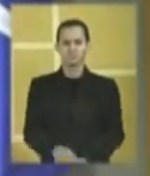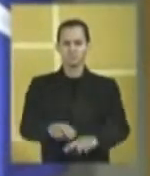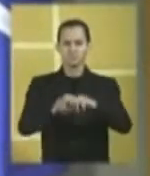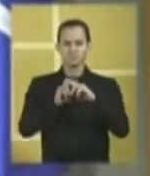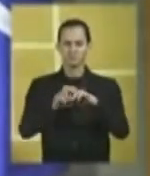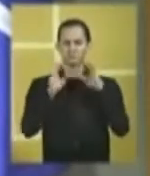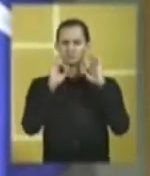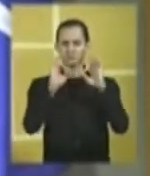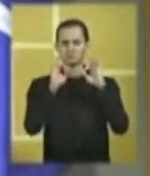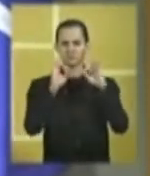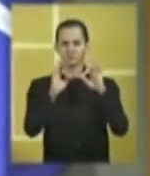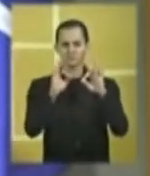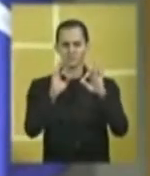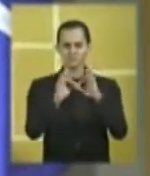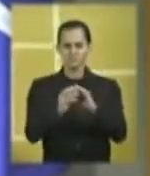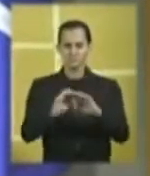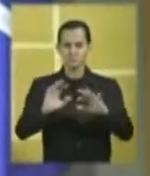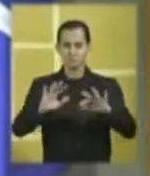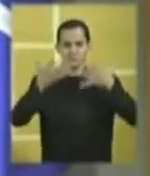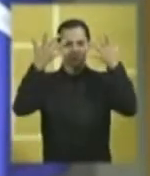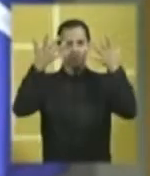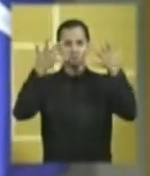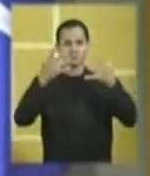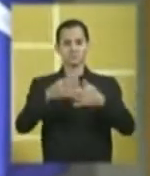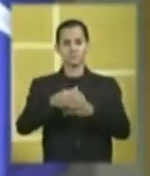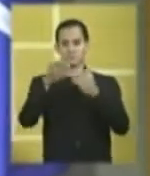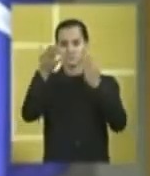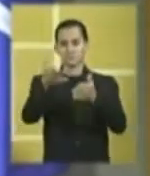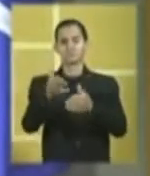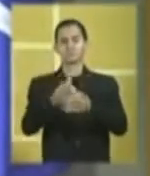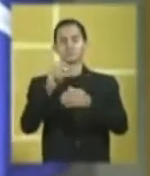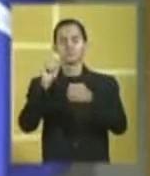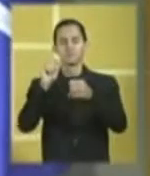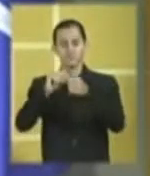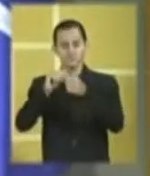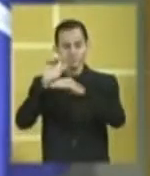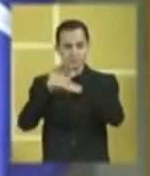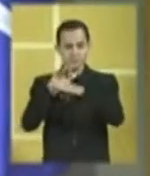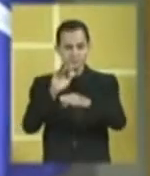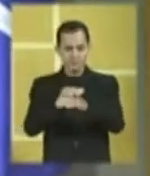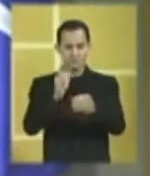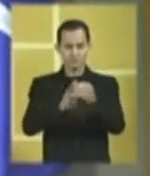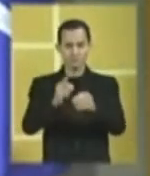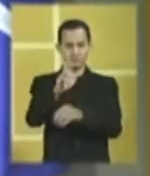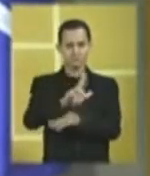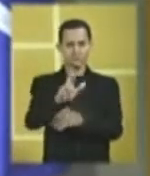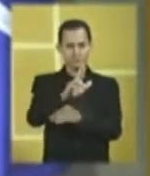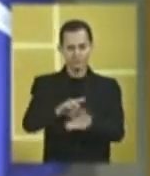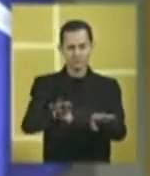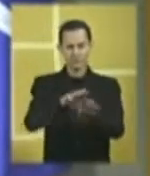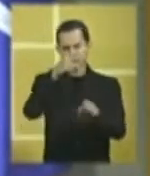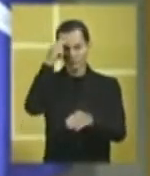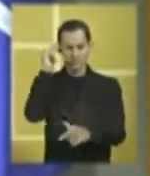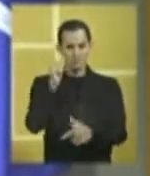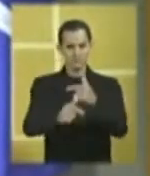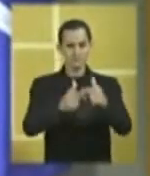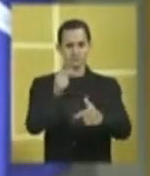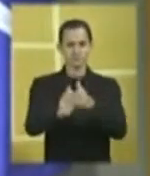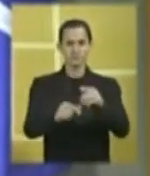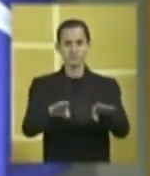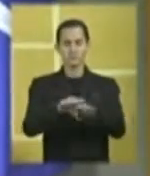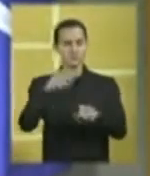pelo belíssimo evento que V. Exª propiciou à Cidade de Bernândia, aos trabalhadores,